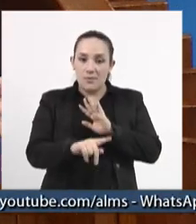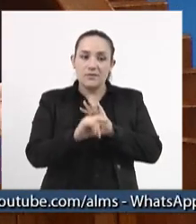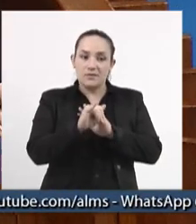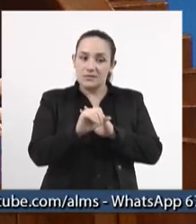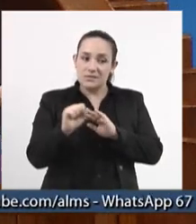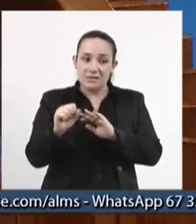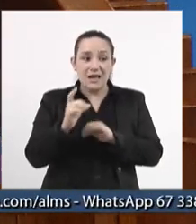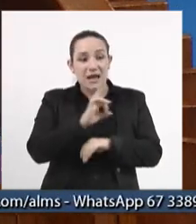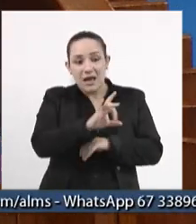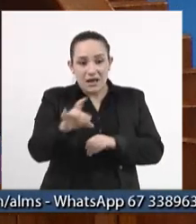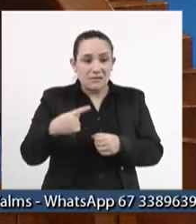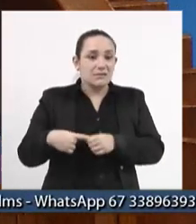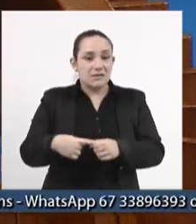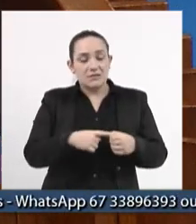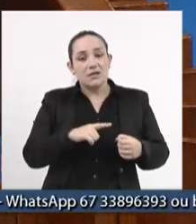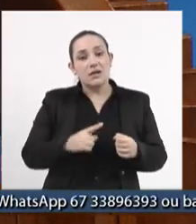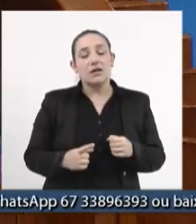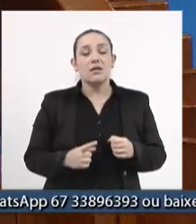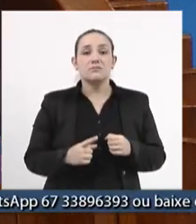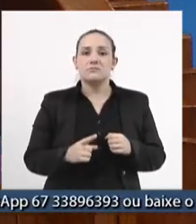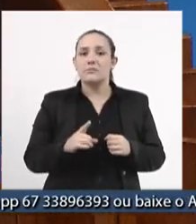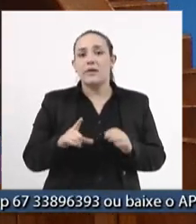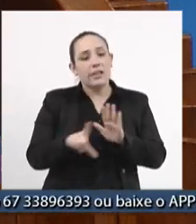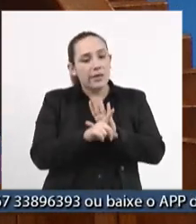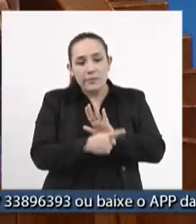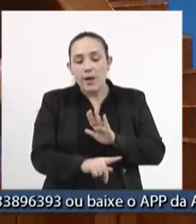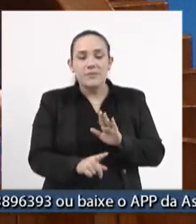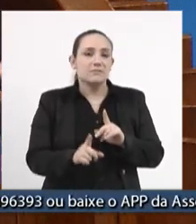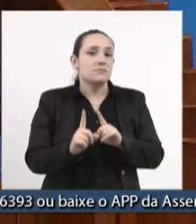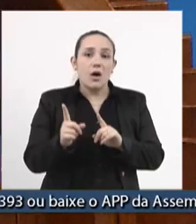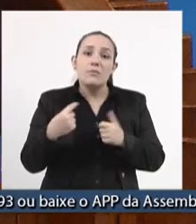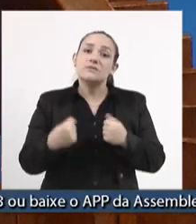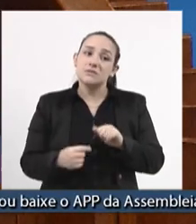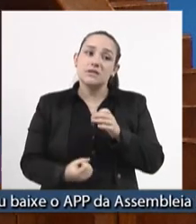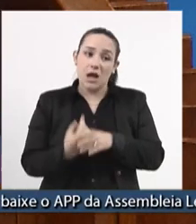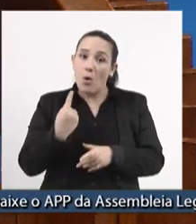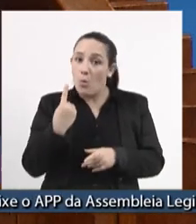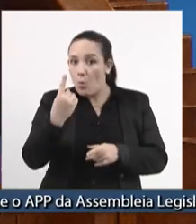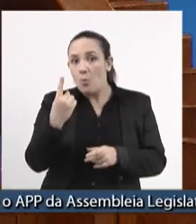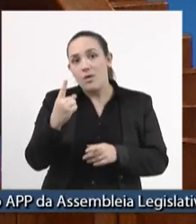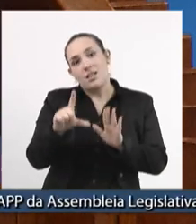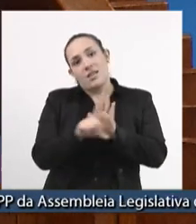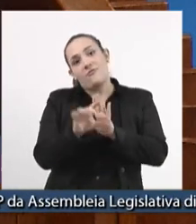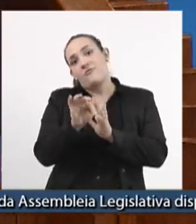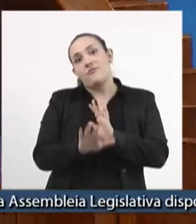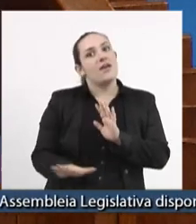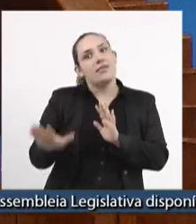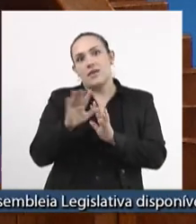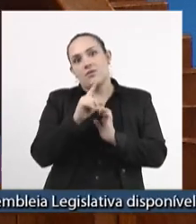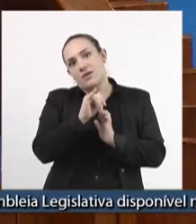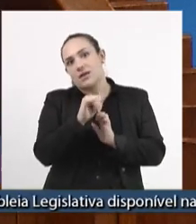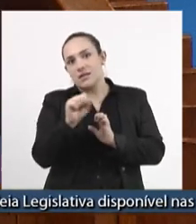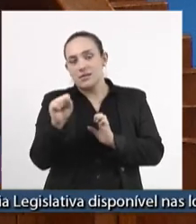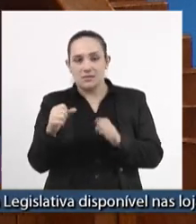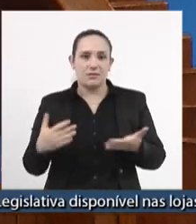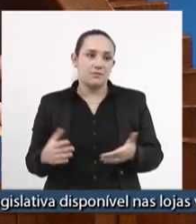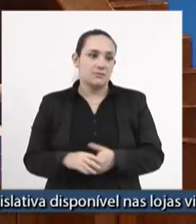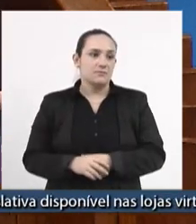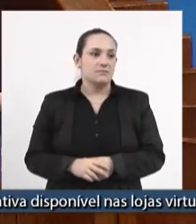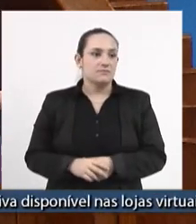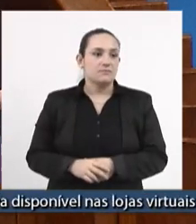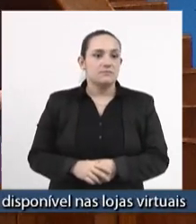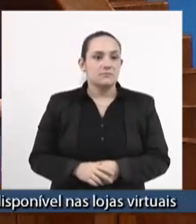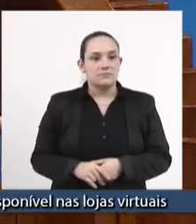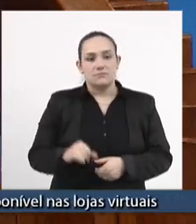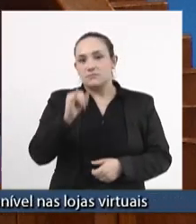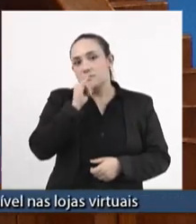tem uma sua legislação. Vamos criar uma única lei complementar nacional que vai disciplinar isso tudo. Qual o problema do federal? O PIS e